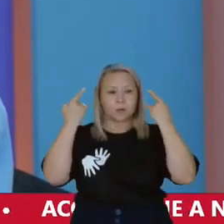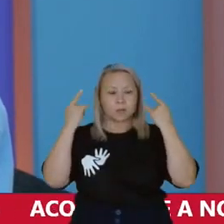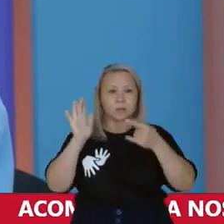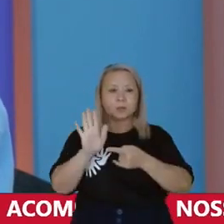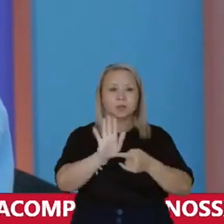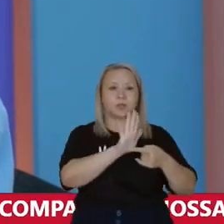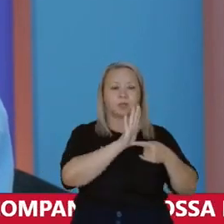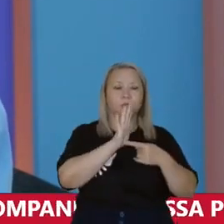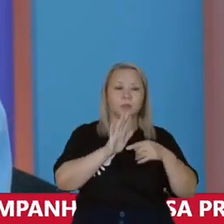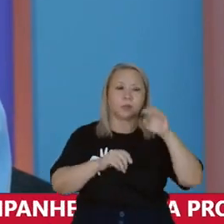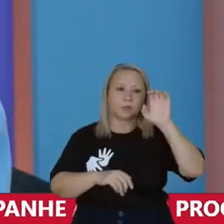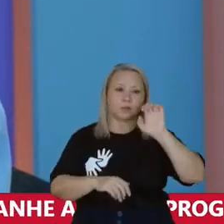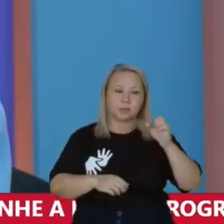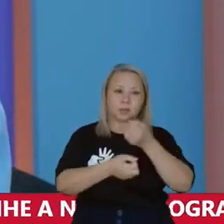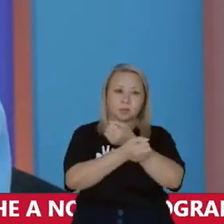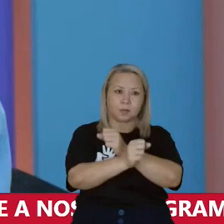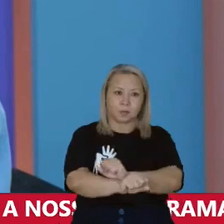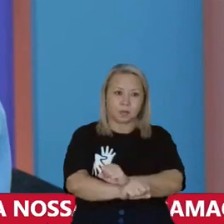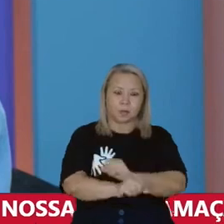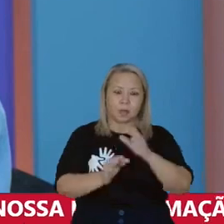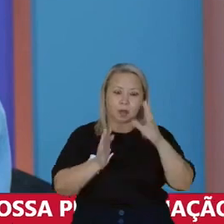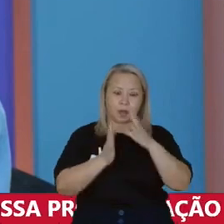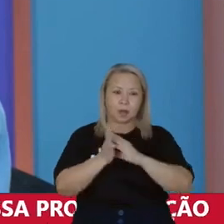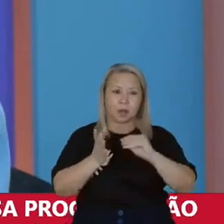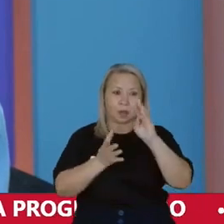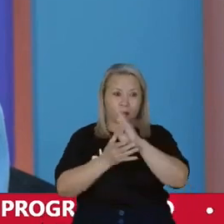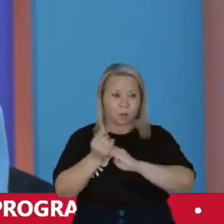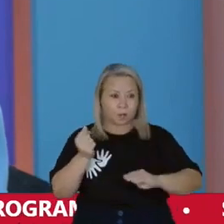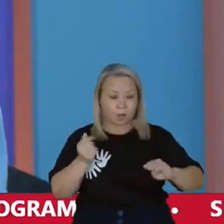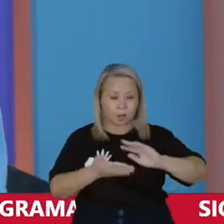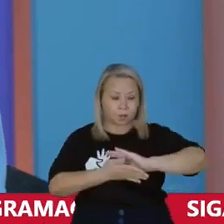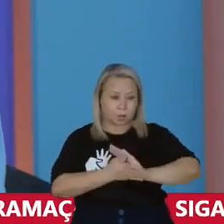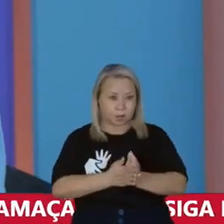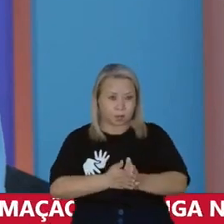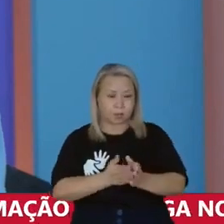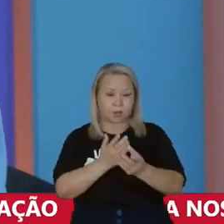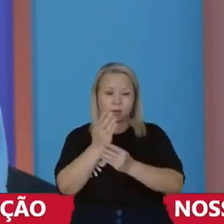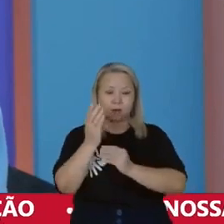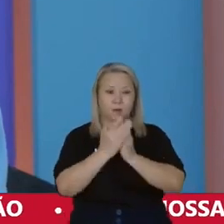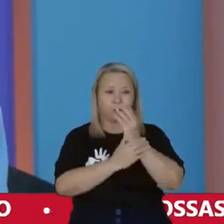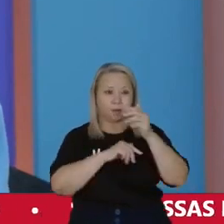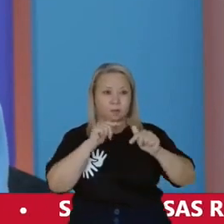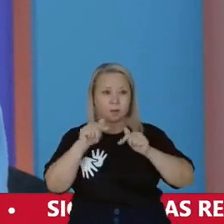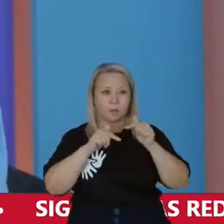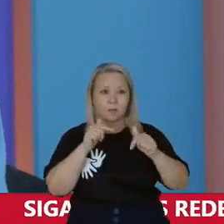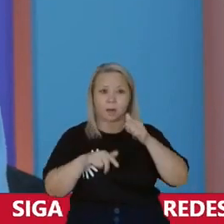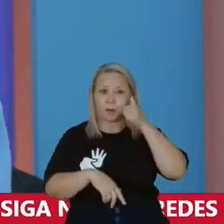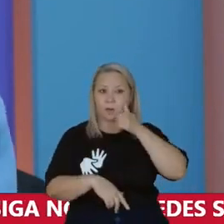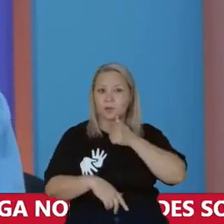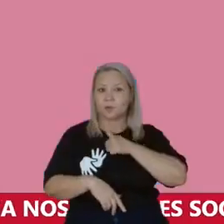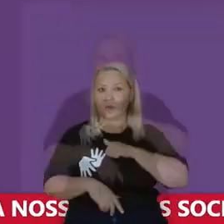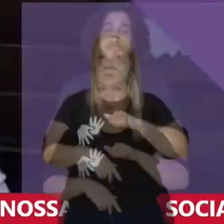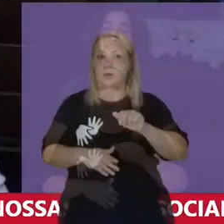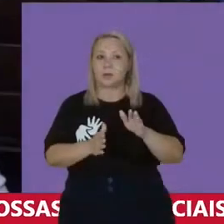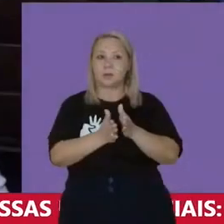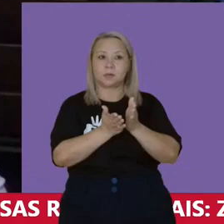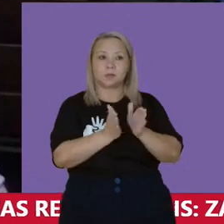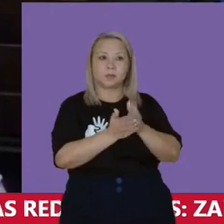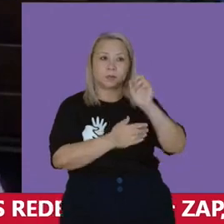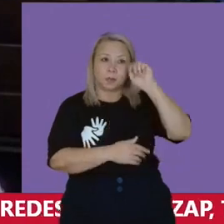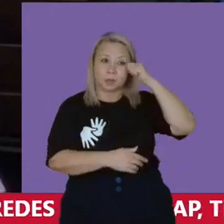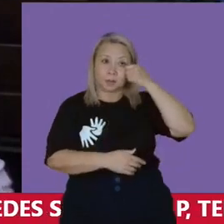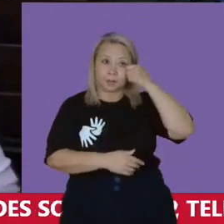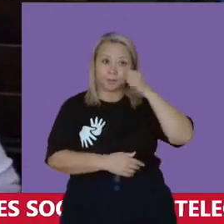estado escravocata ao reproduzir a exploração da mão de obra de mulheres negras e pobres Confira Nós